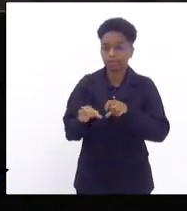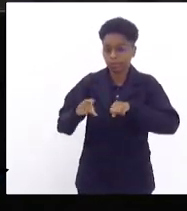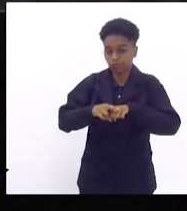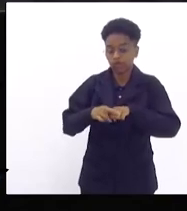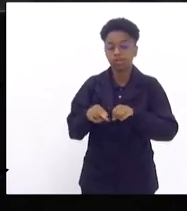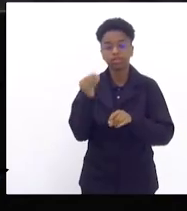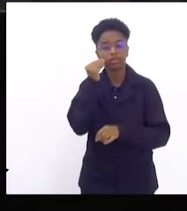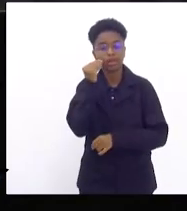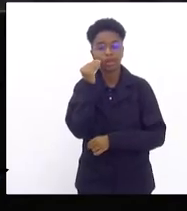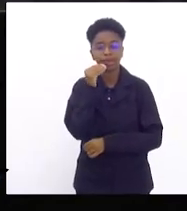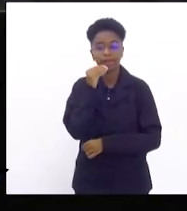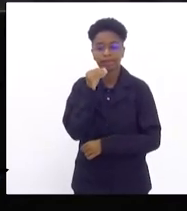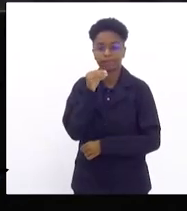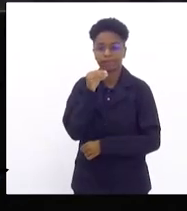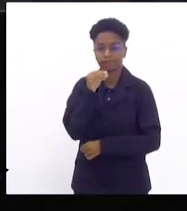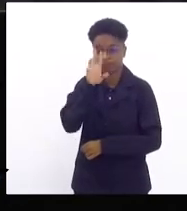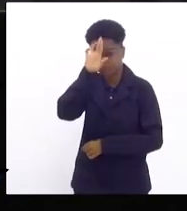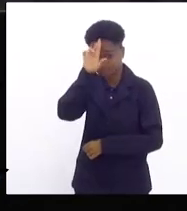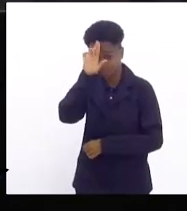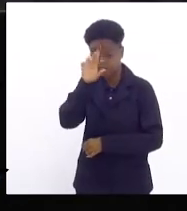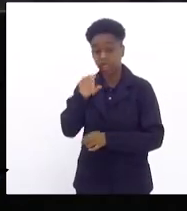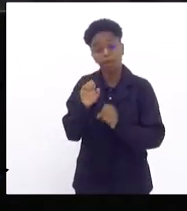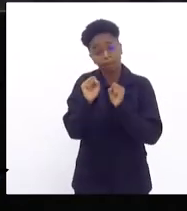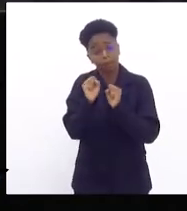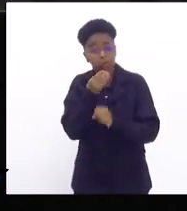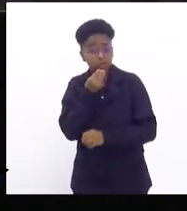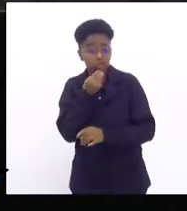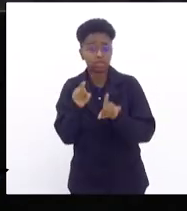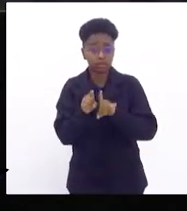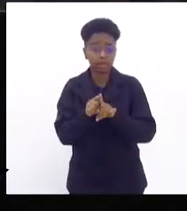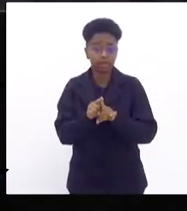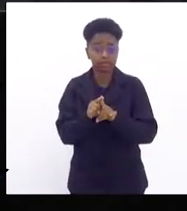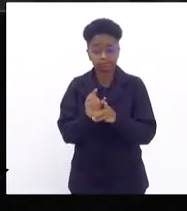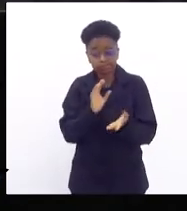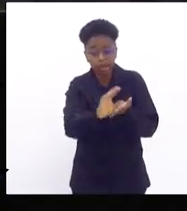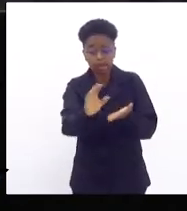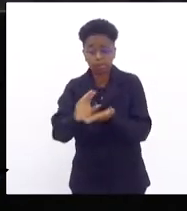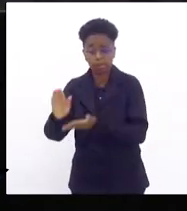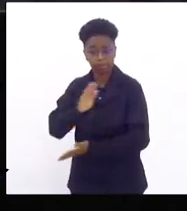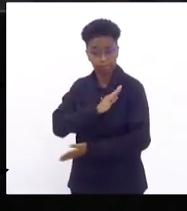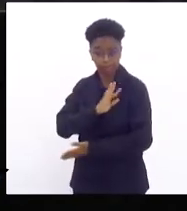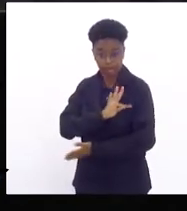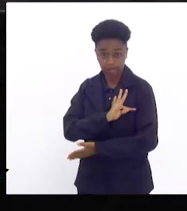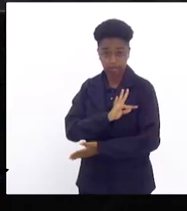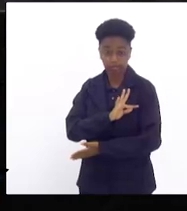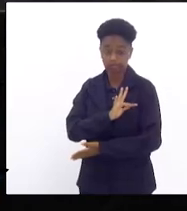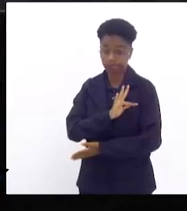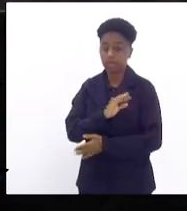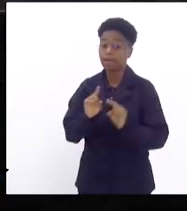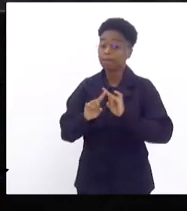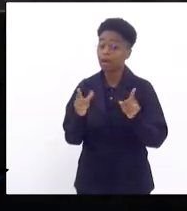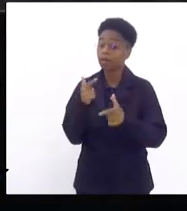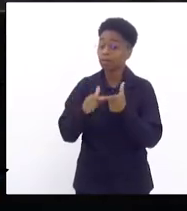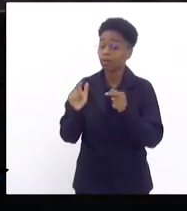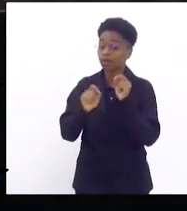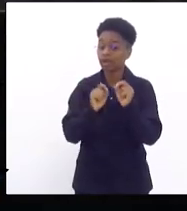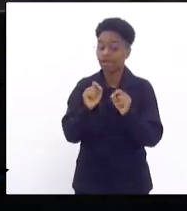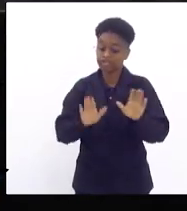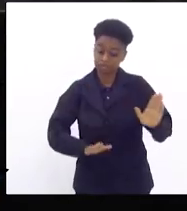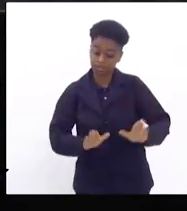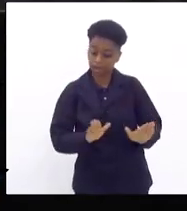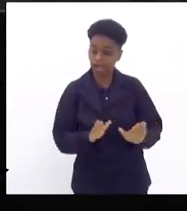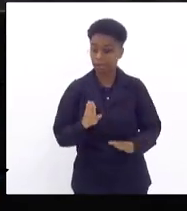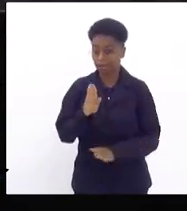Mesquita poder também investir na Baixada Fluminense mas a questão lagunar Jacarepaguá Barra é